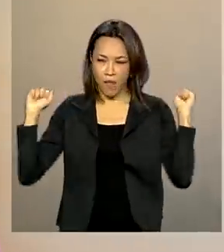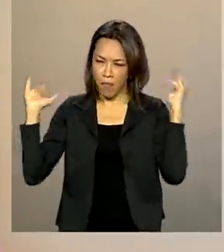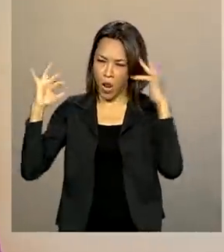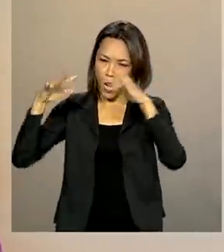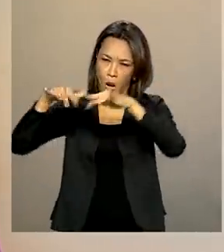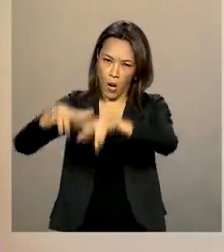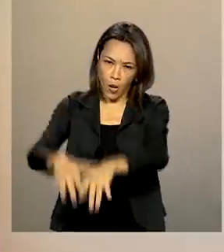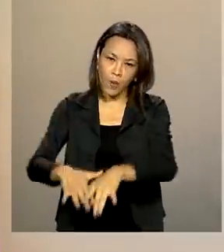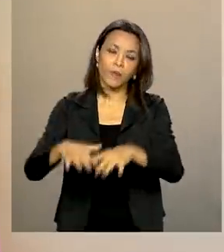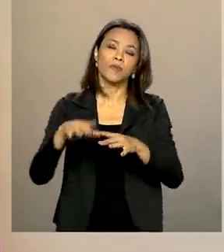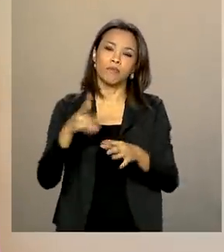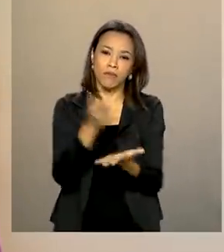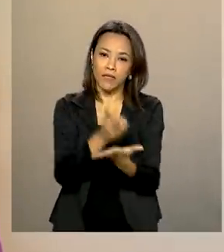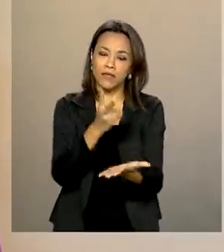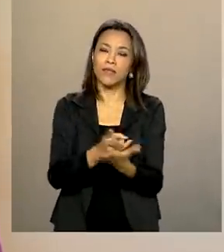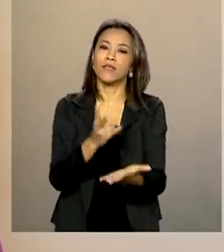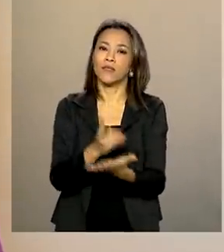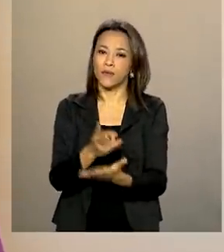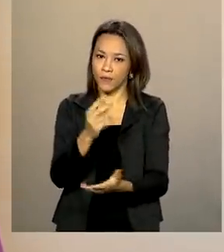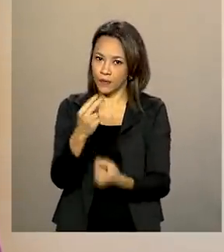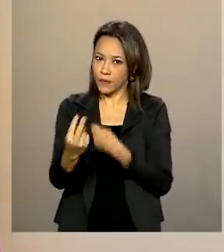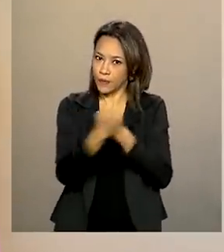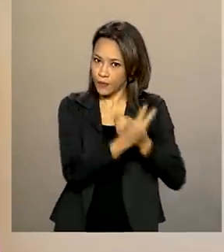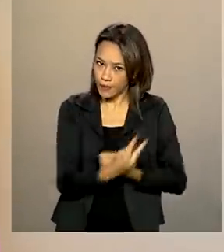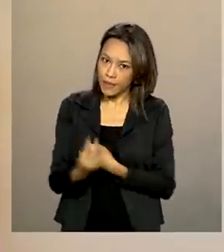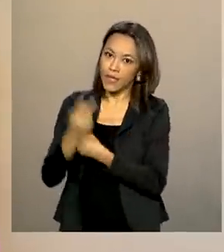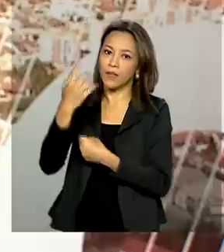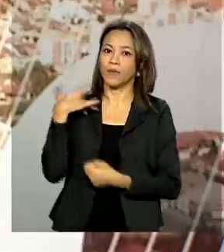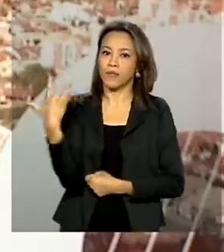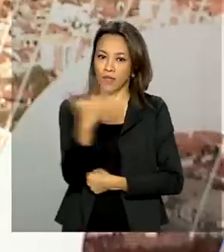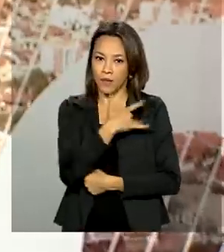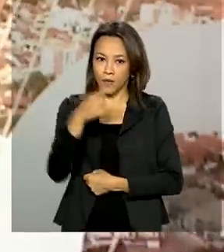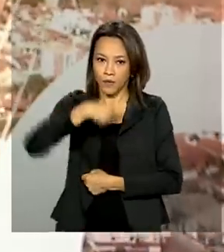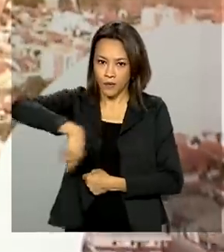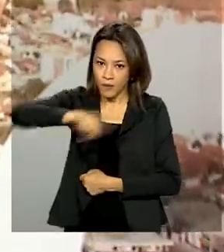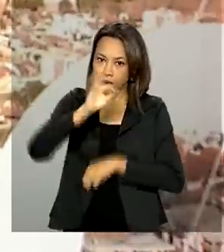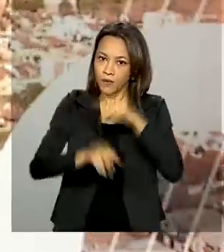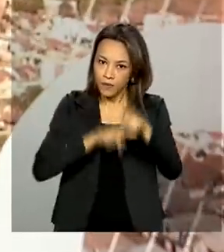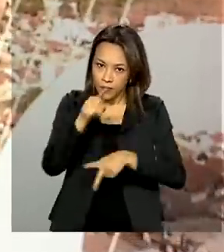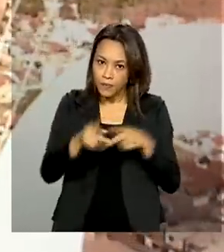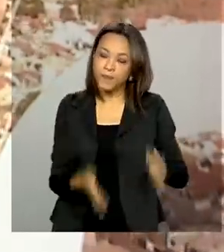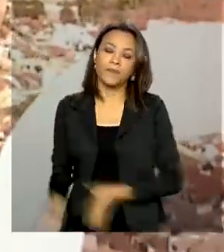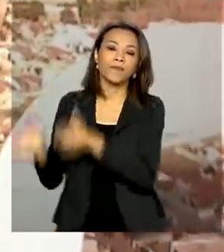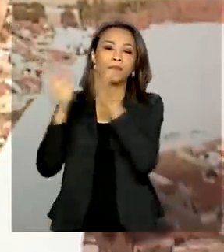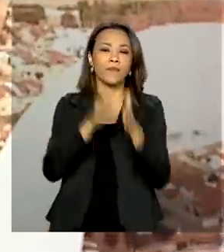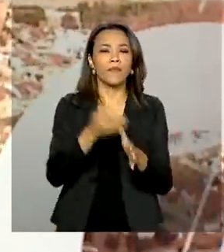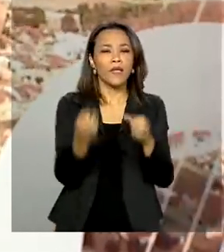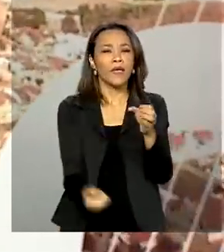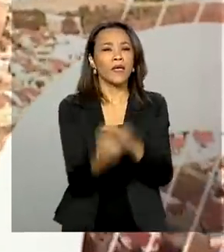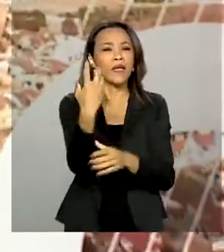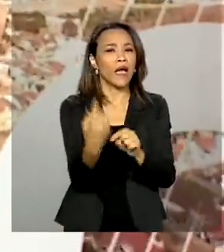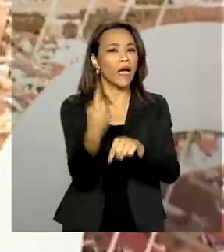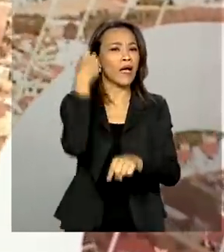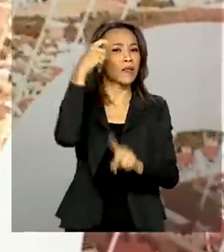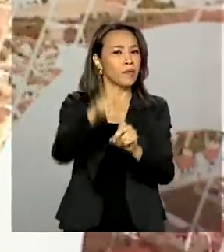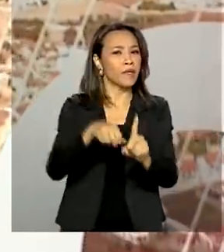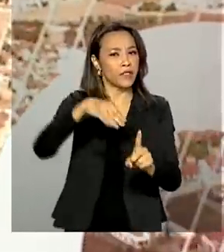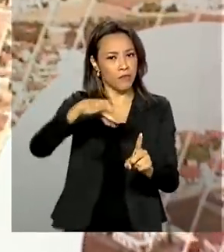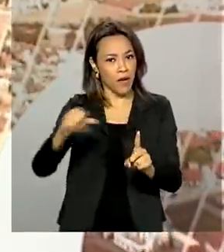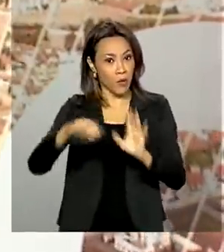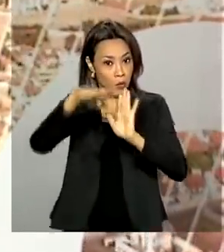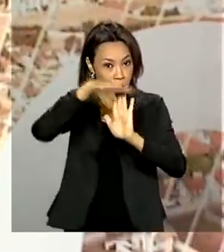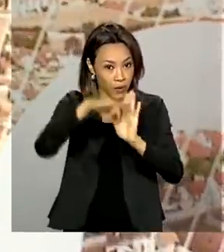manter assim os cuidados com a saúde da nossa população. Criado em maio, no auge da pandemia, o